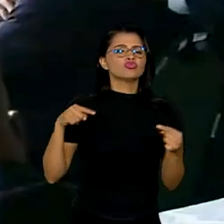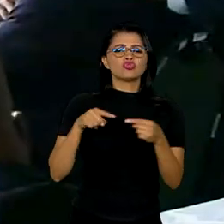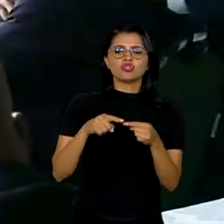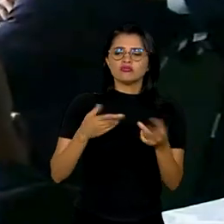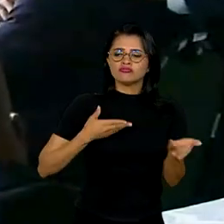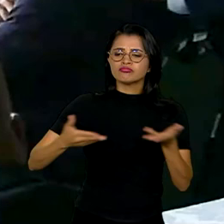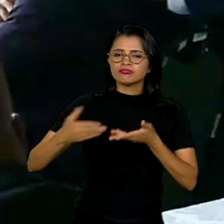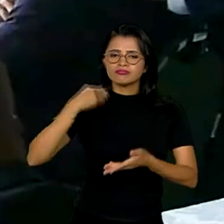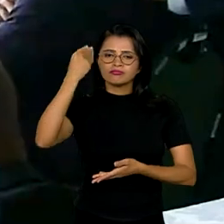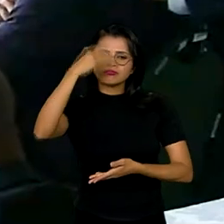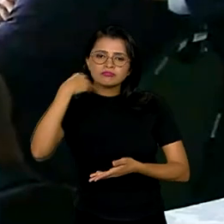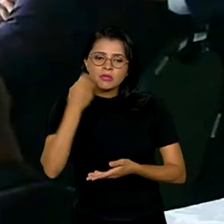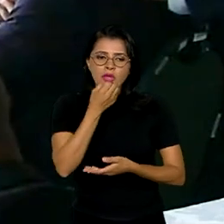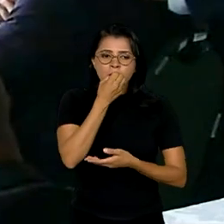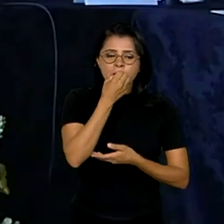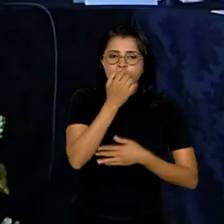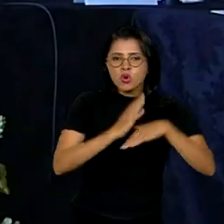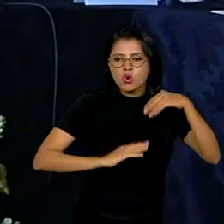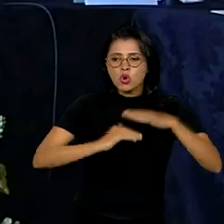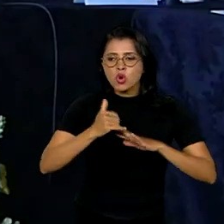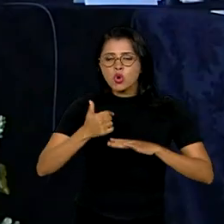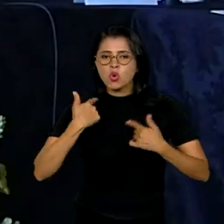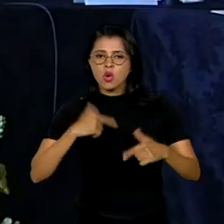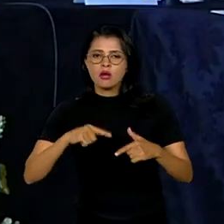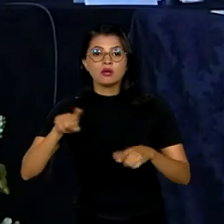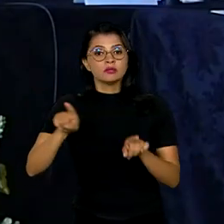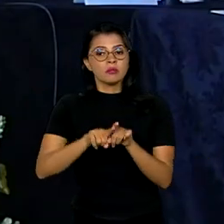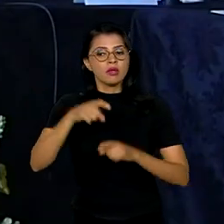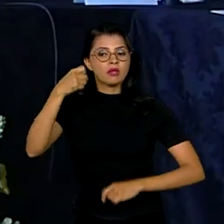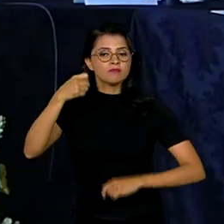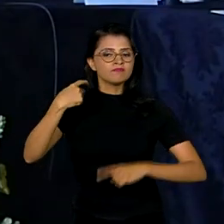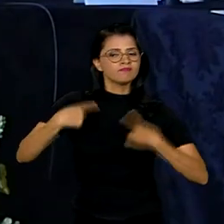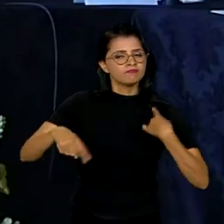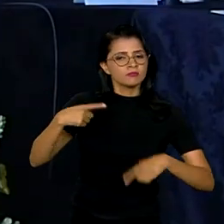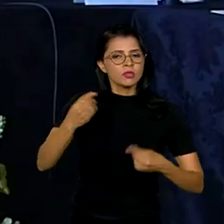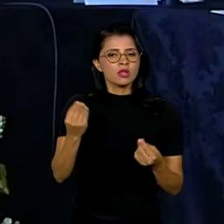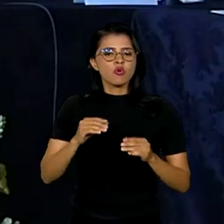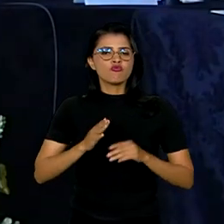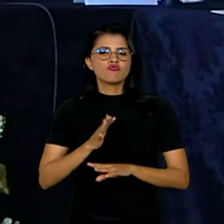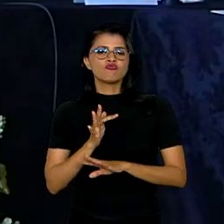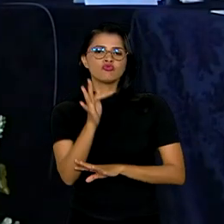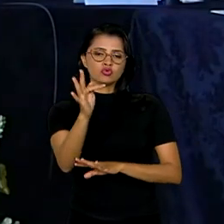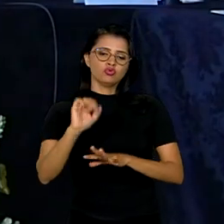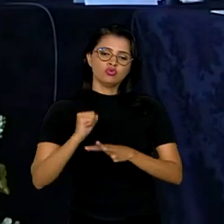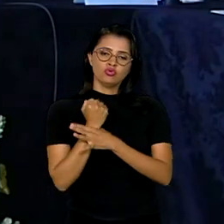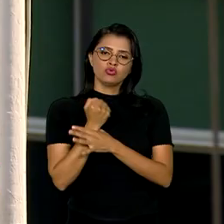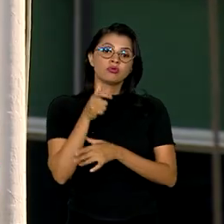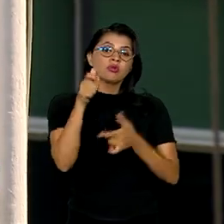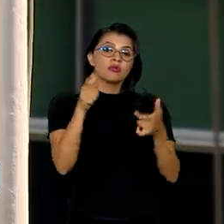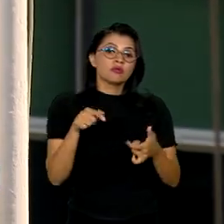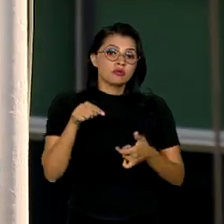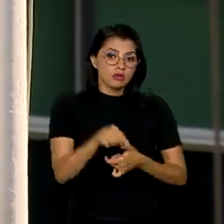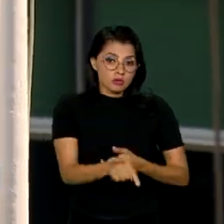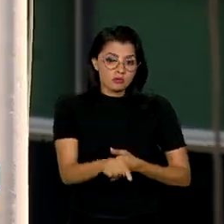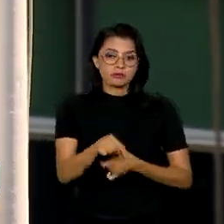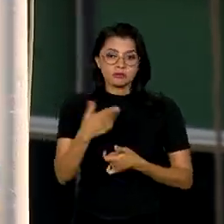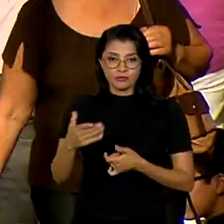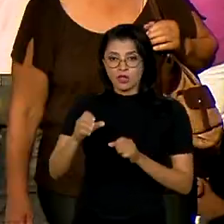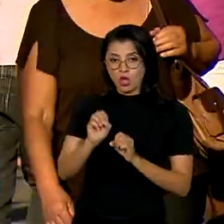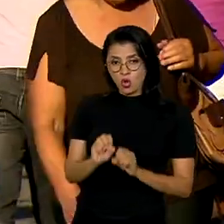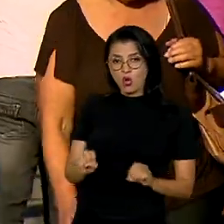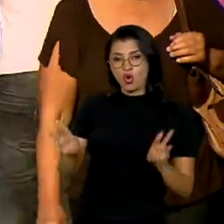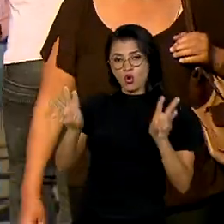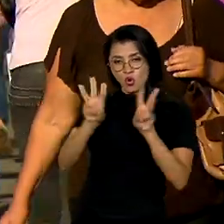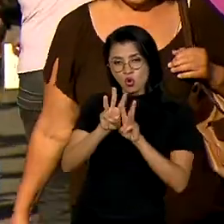experiências de boas práticas e debater os rumos da segurança pública na região. De acordo com a ONU,